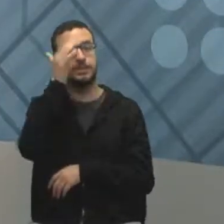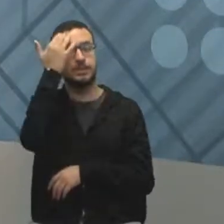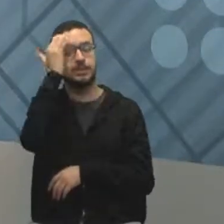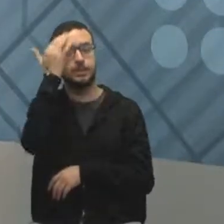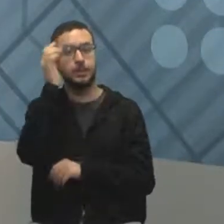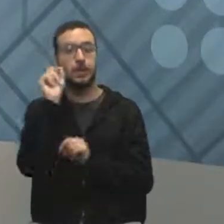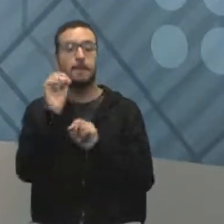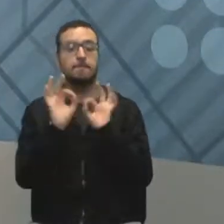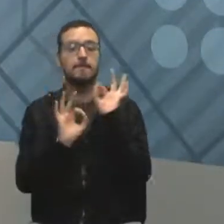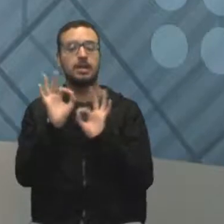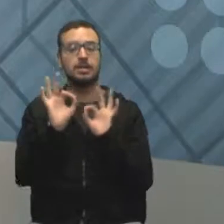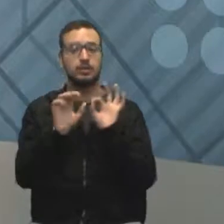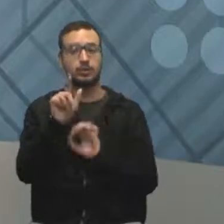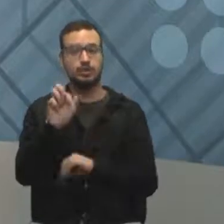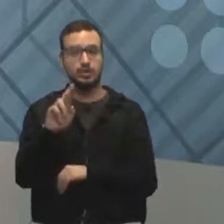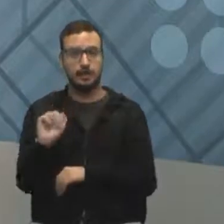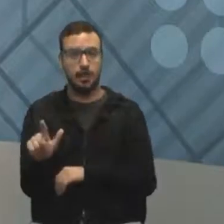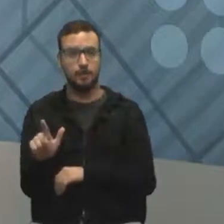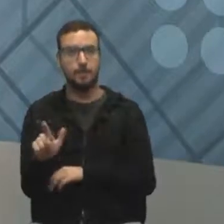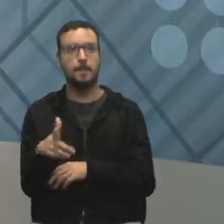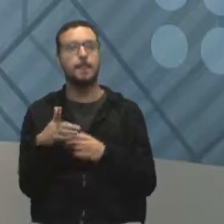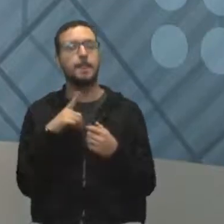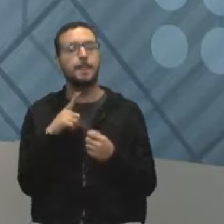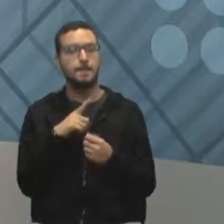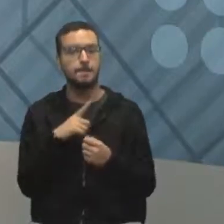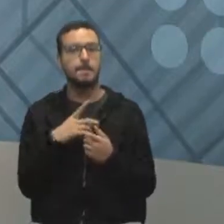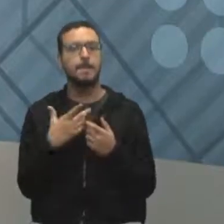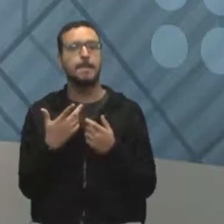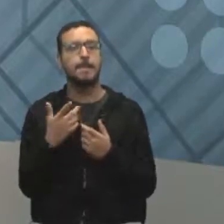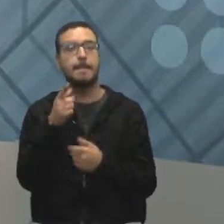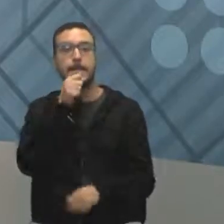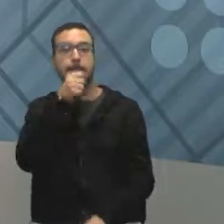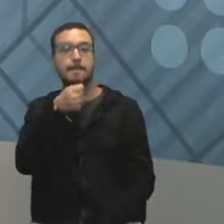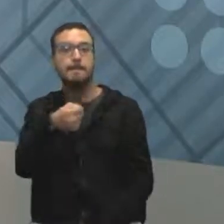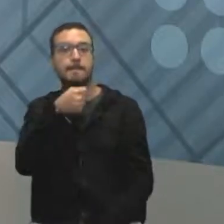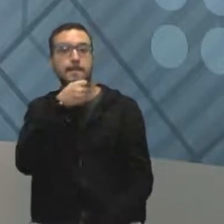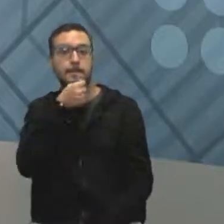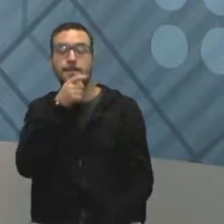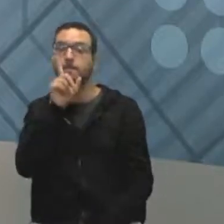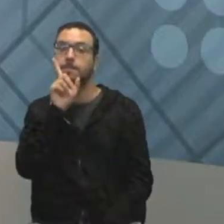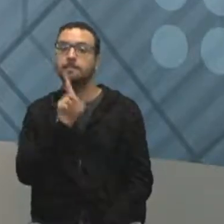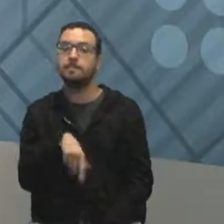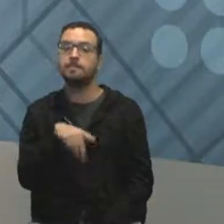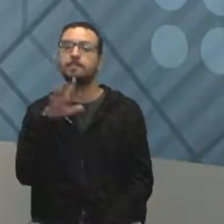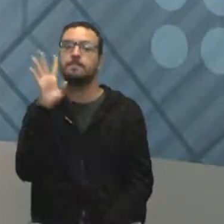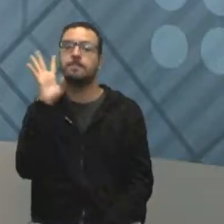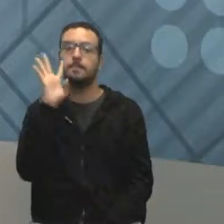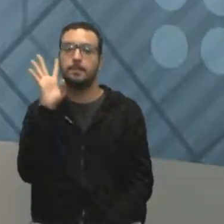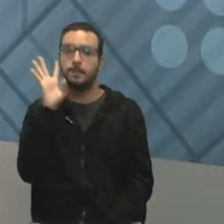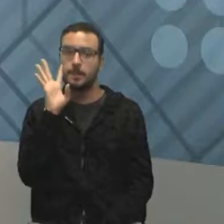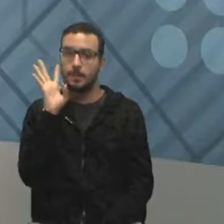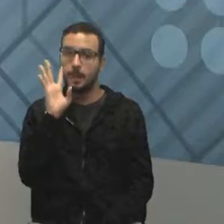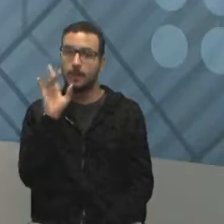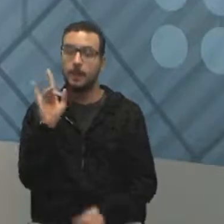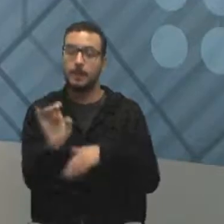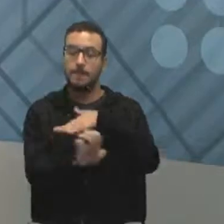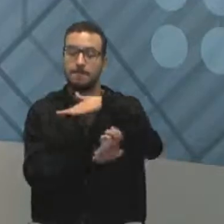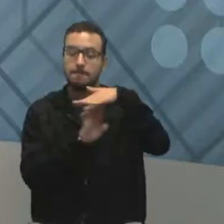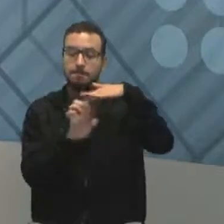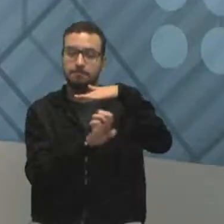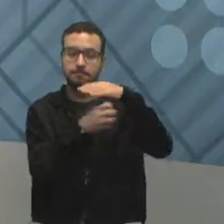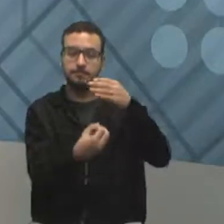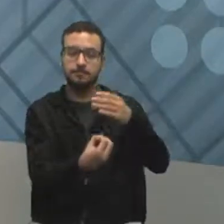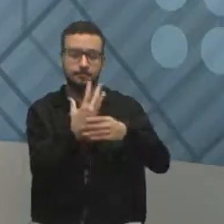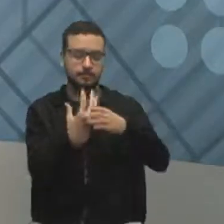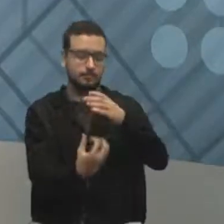projeto. E eu trouxe para a gente uma reportagem muito bacana, real, né? Da vida real mesmo, uma empresa que fabrica